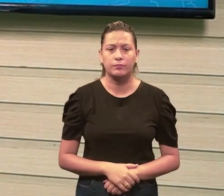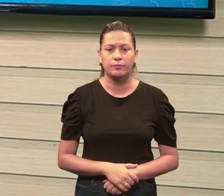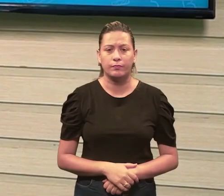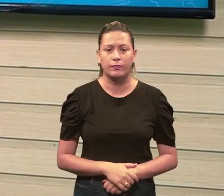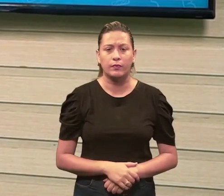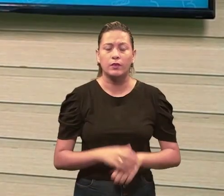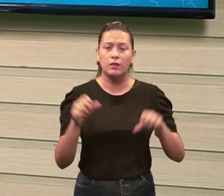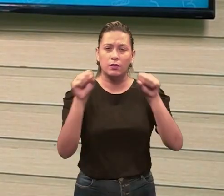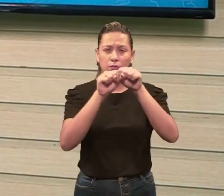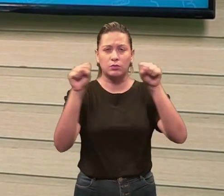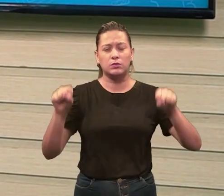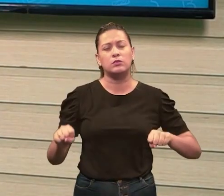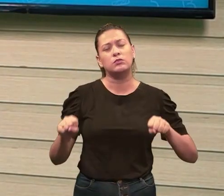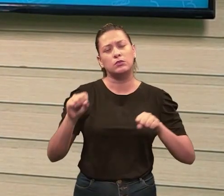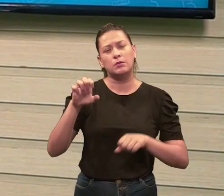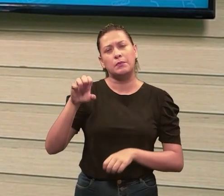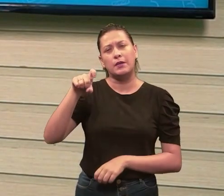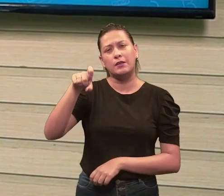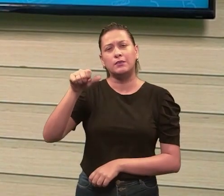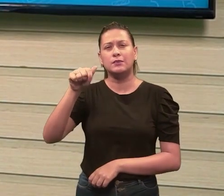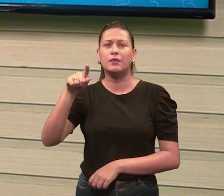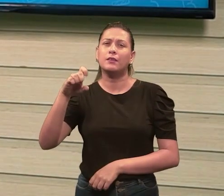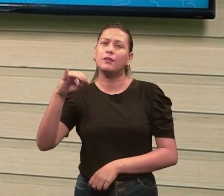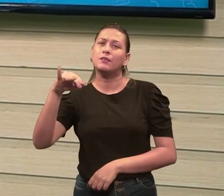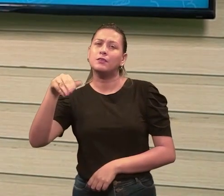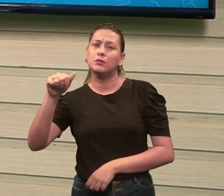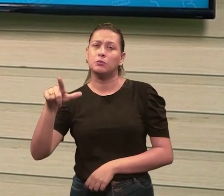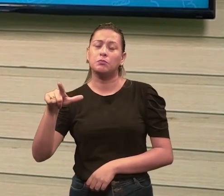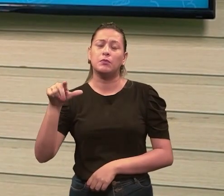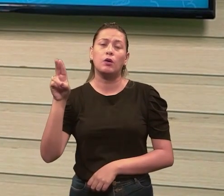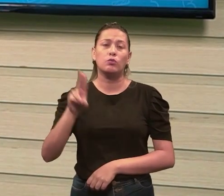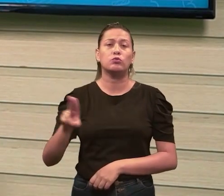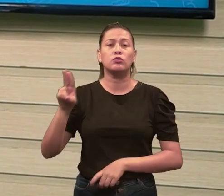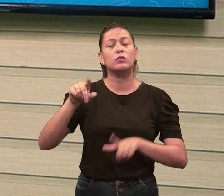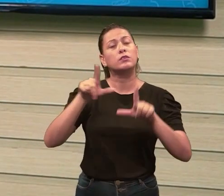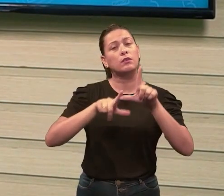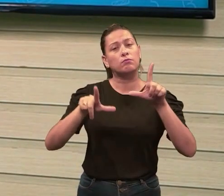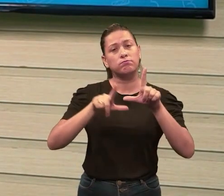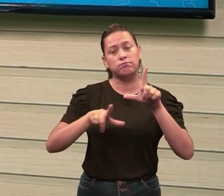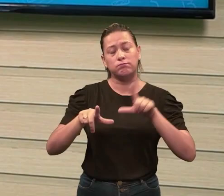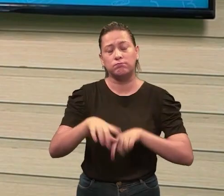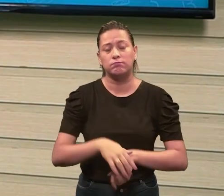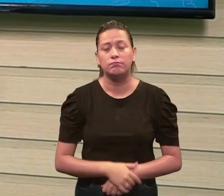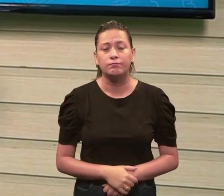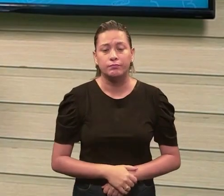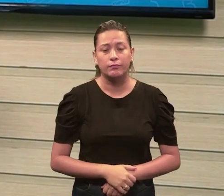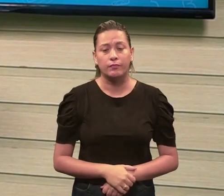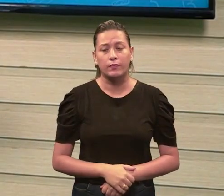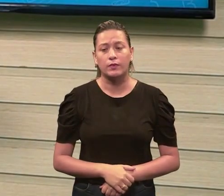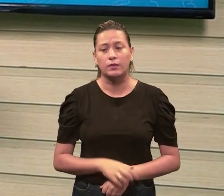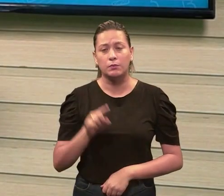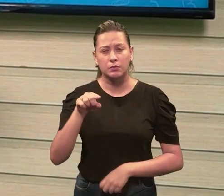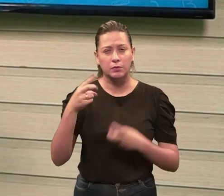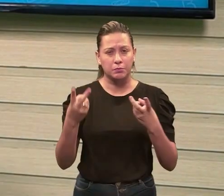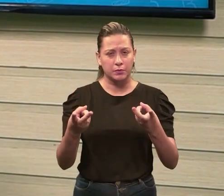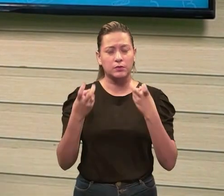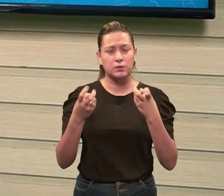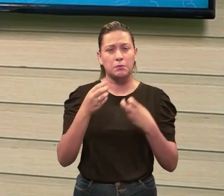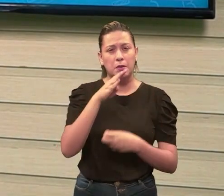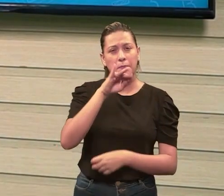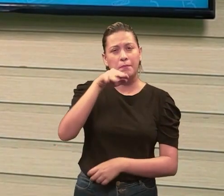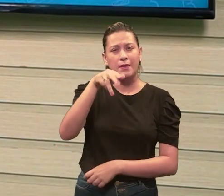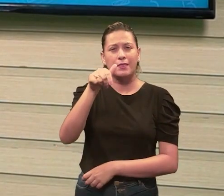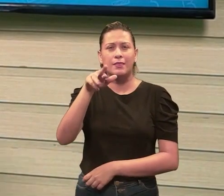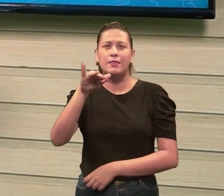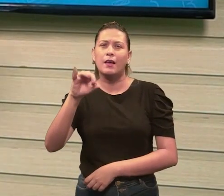hexadecimal que a gente vai entrar com letras, né? porque se vocês perceberem, binário